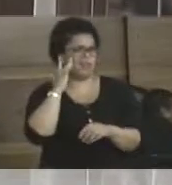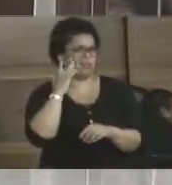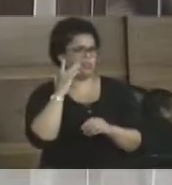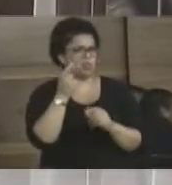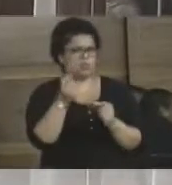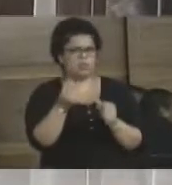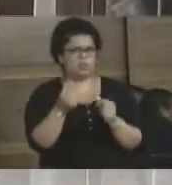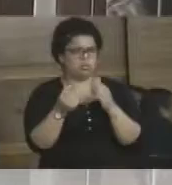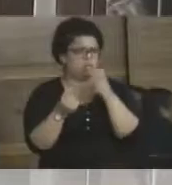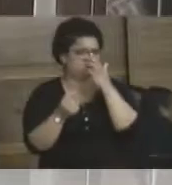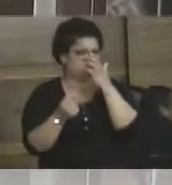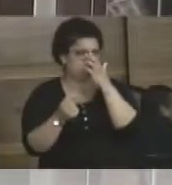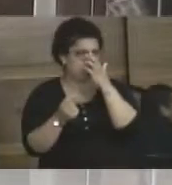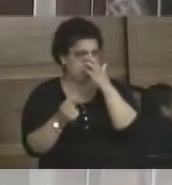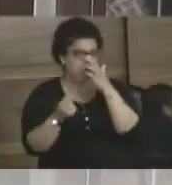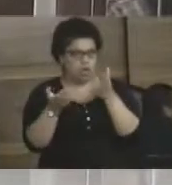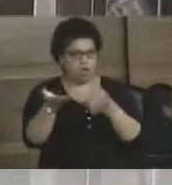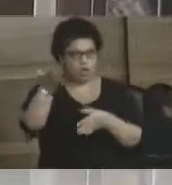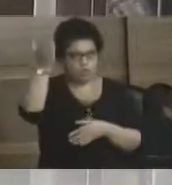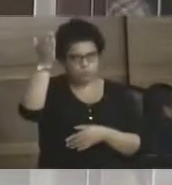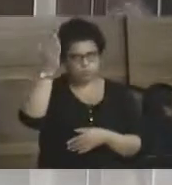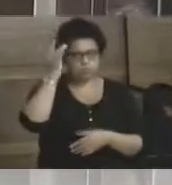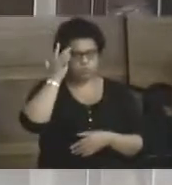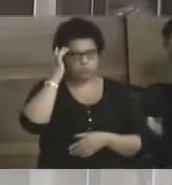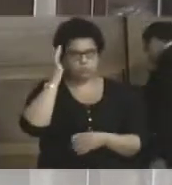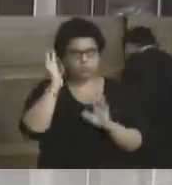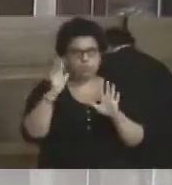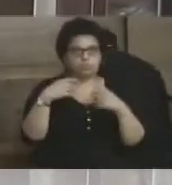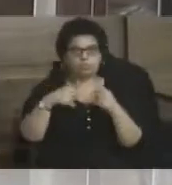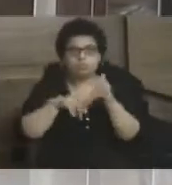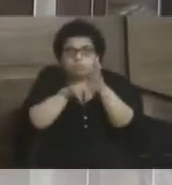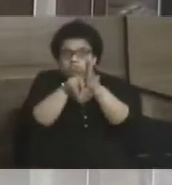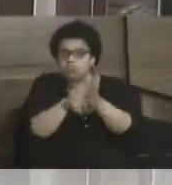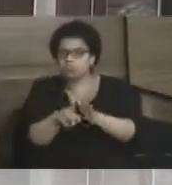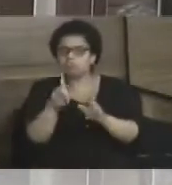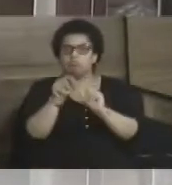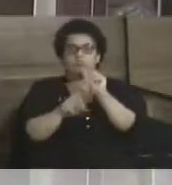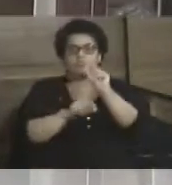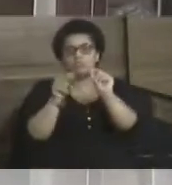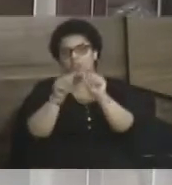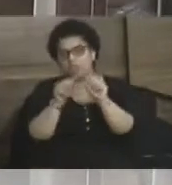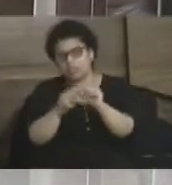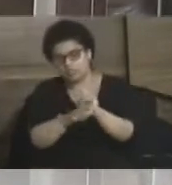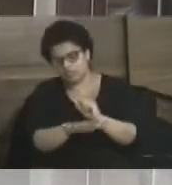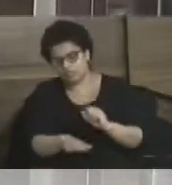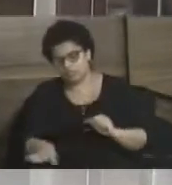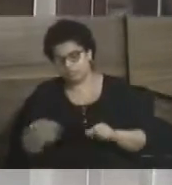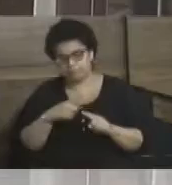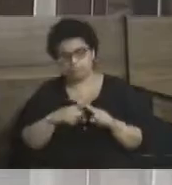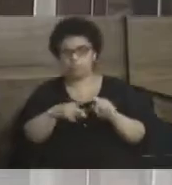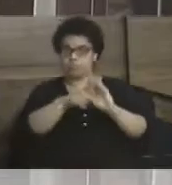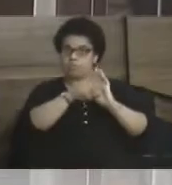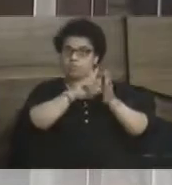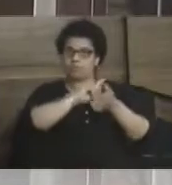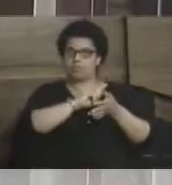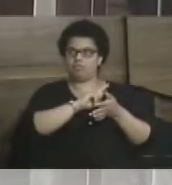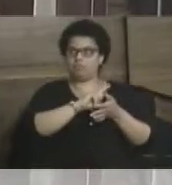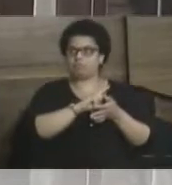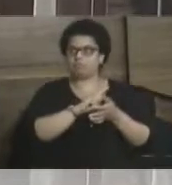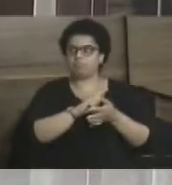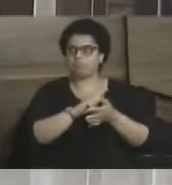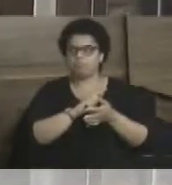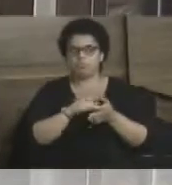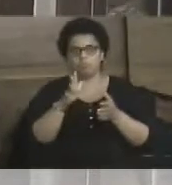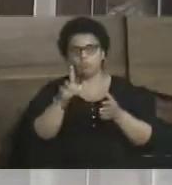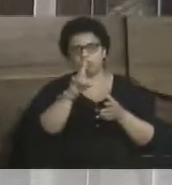que seja realmente um valor alto, mas a gente tem que verificar o que a gente vai fazer com essas crianças. Porque, antes, a creche atendia,